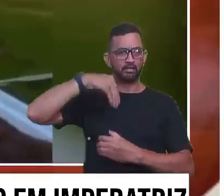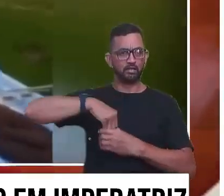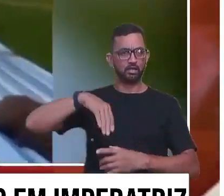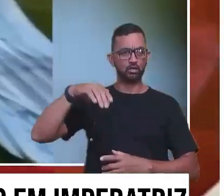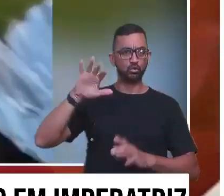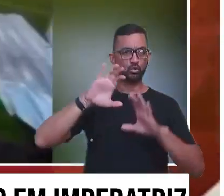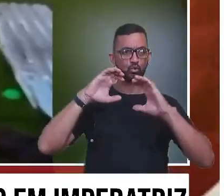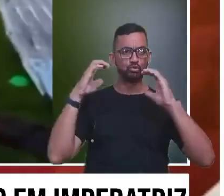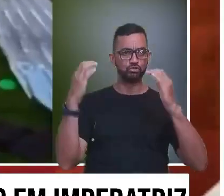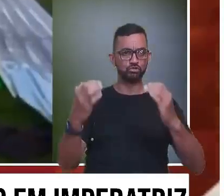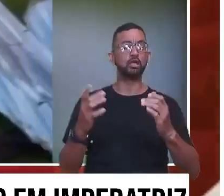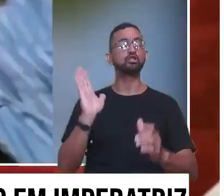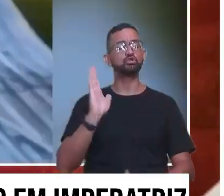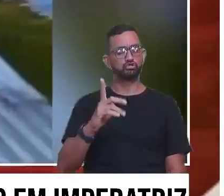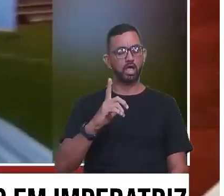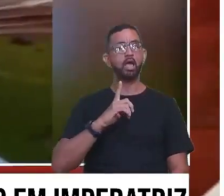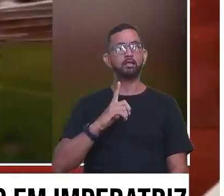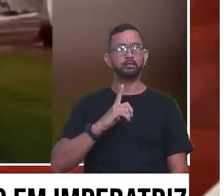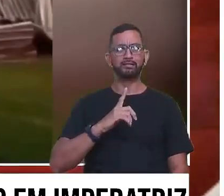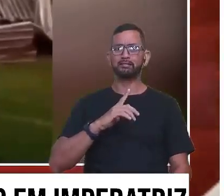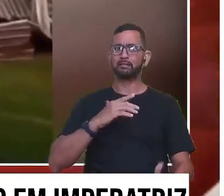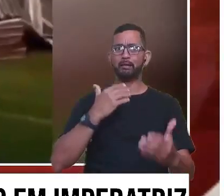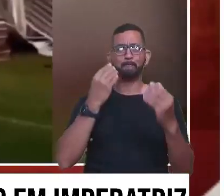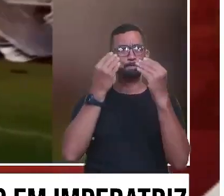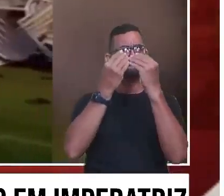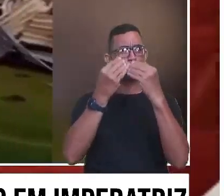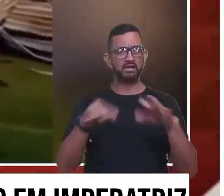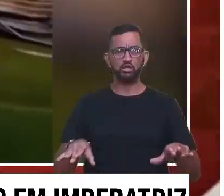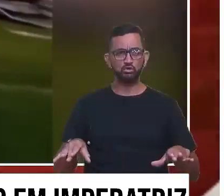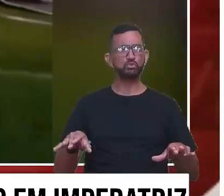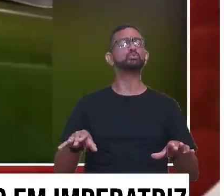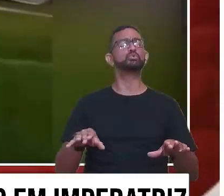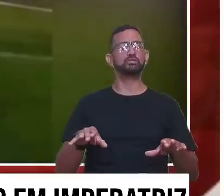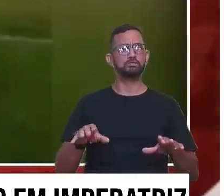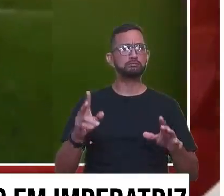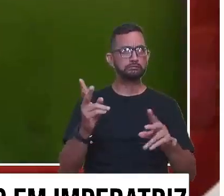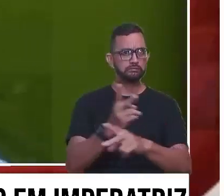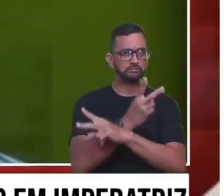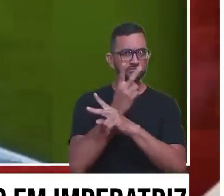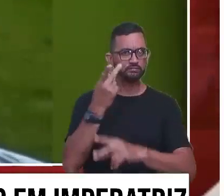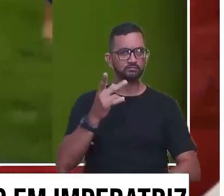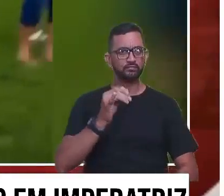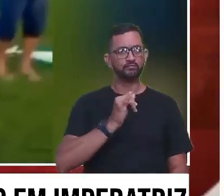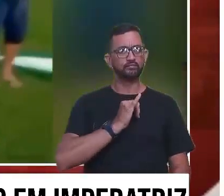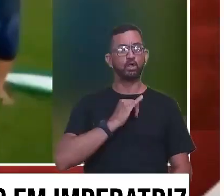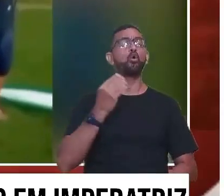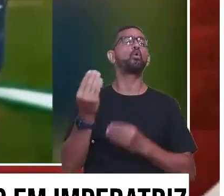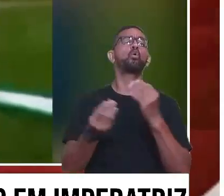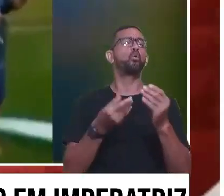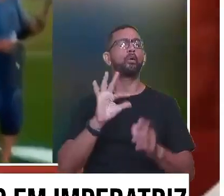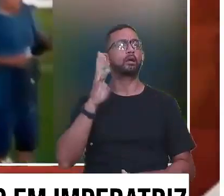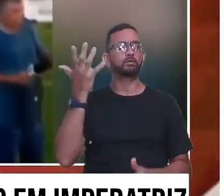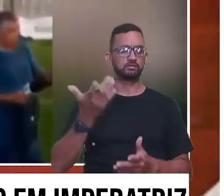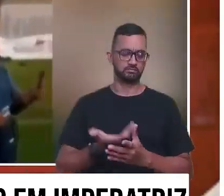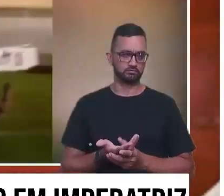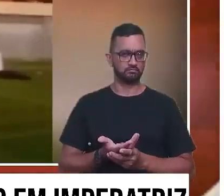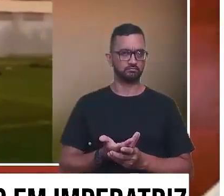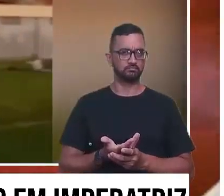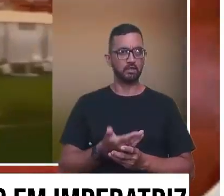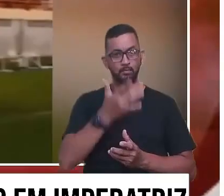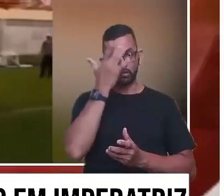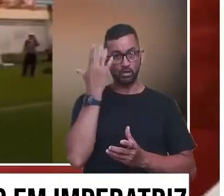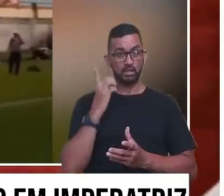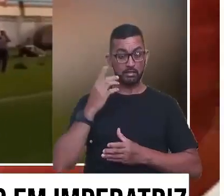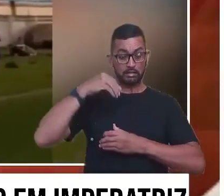dentro do estádio Frey Epifânio, foi um dos pontos mais danificados, mais destruídos pela ventania em Imperatriz. Como é que foi essa